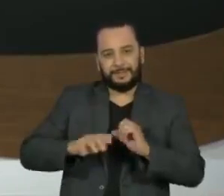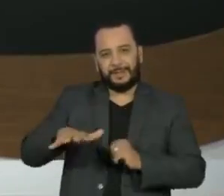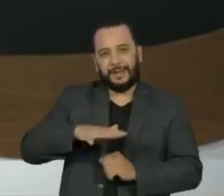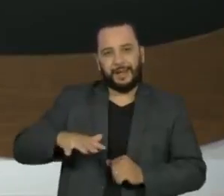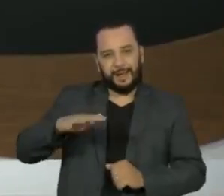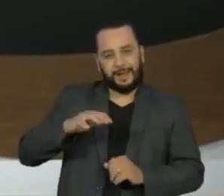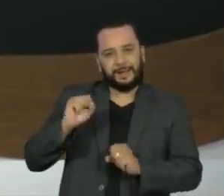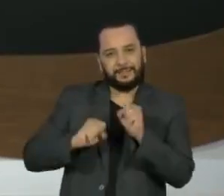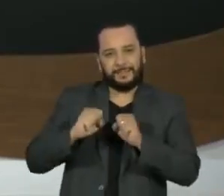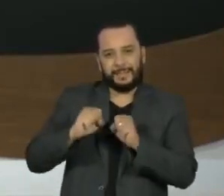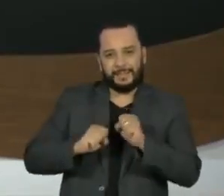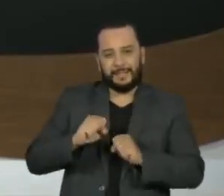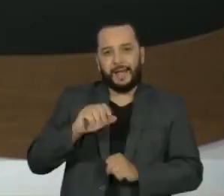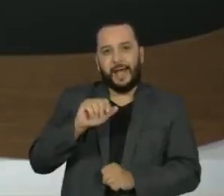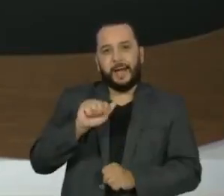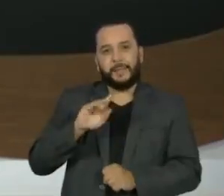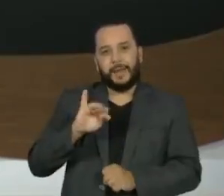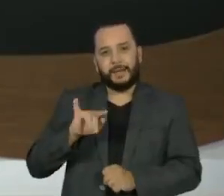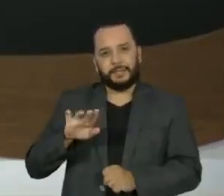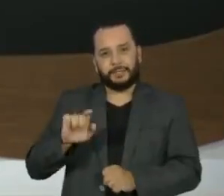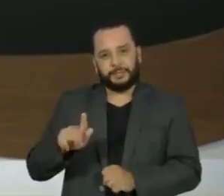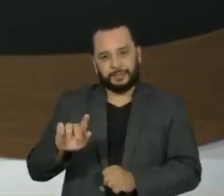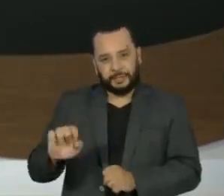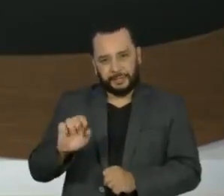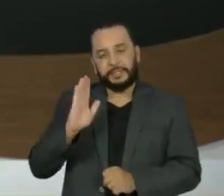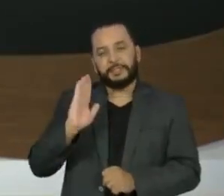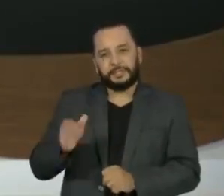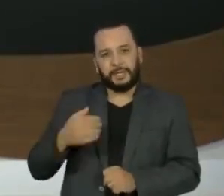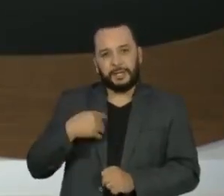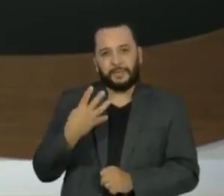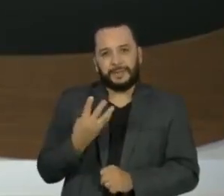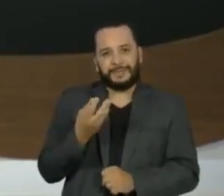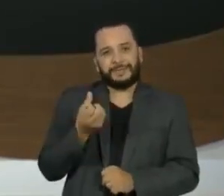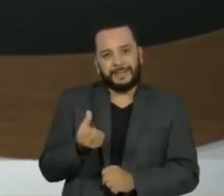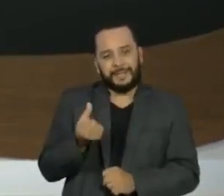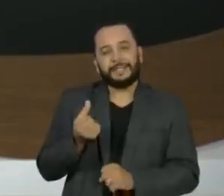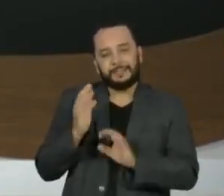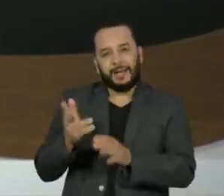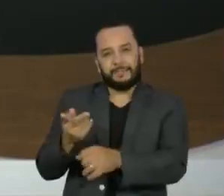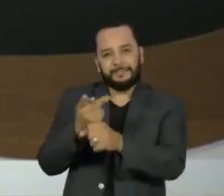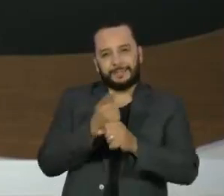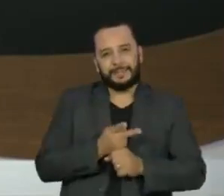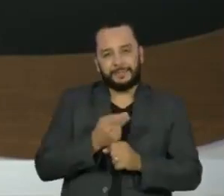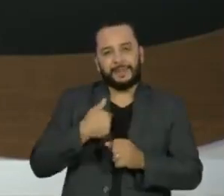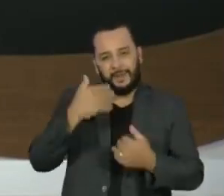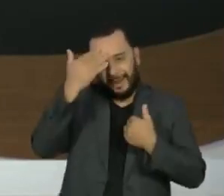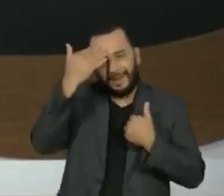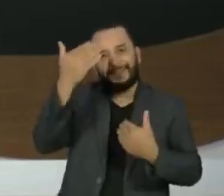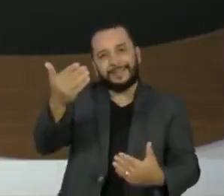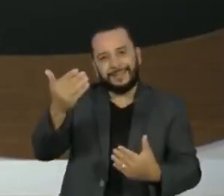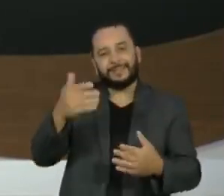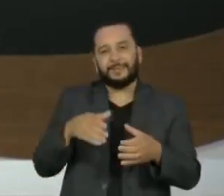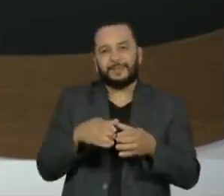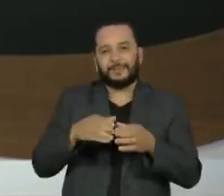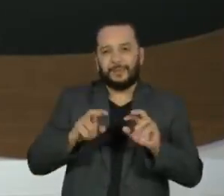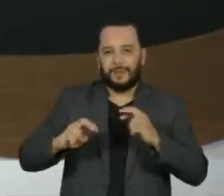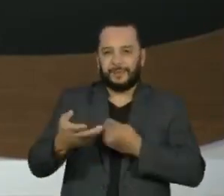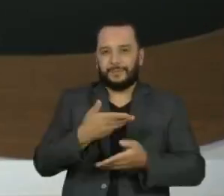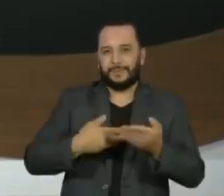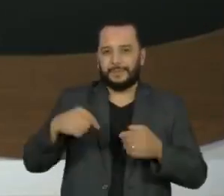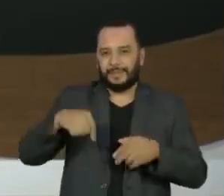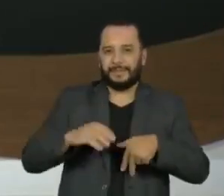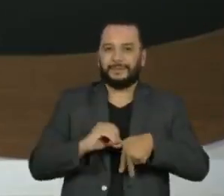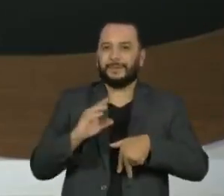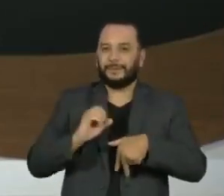O Prêmio Aberge está na sua 46ª edição e eu agradeço muito, em nome de toda a equipe do Roda e da TV Cultura,